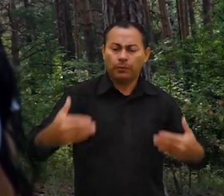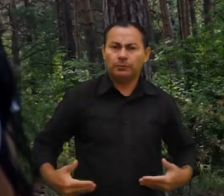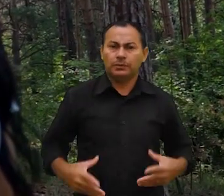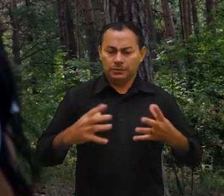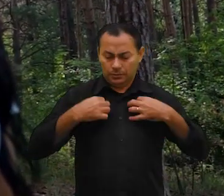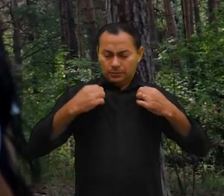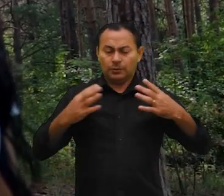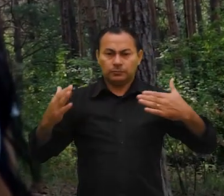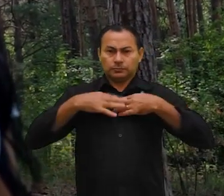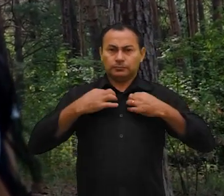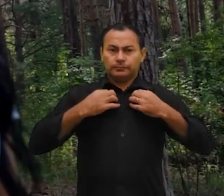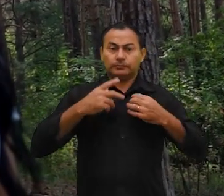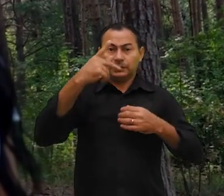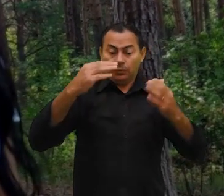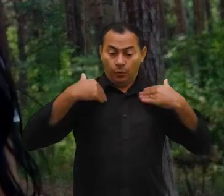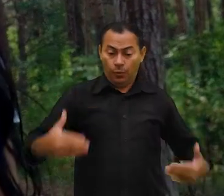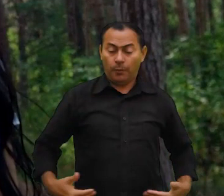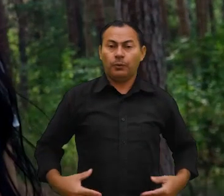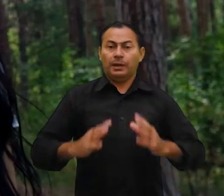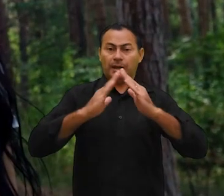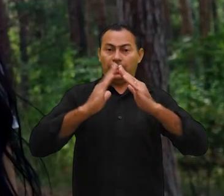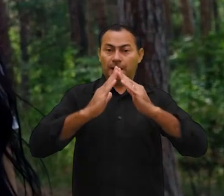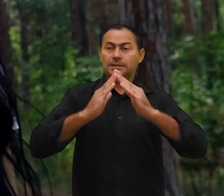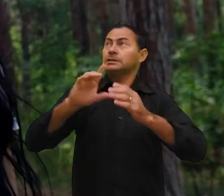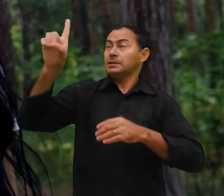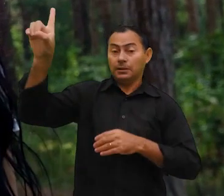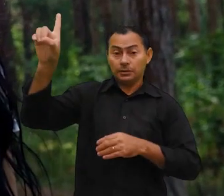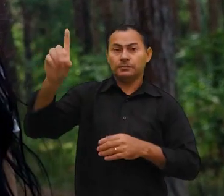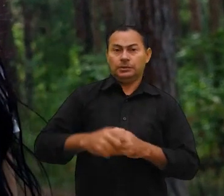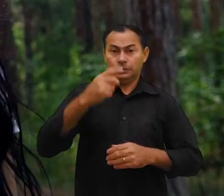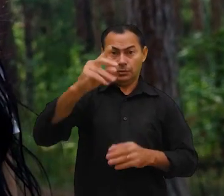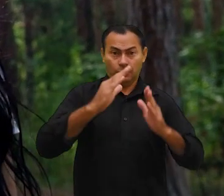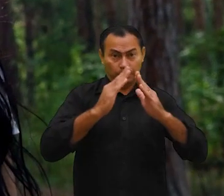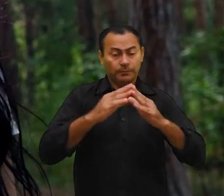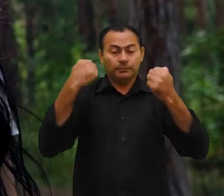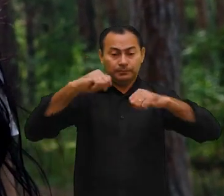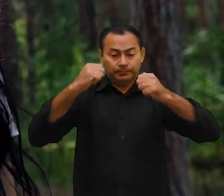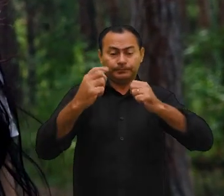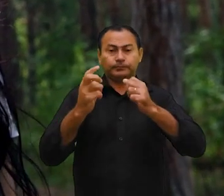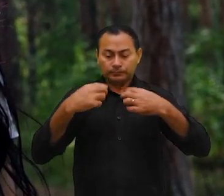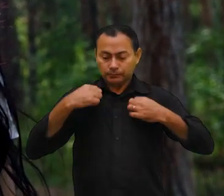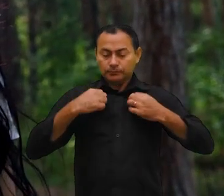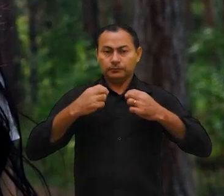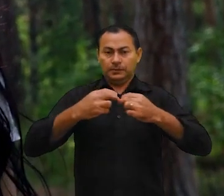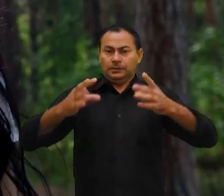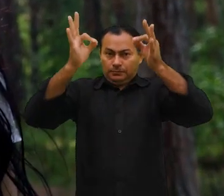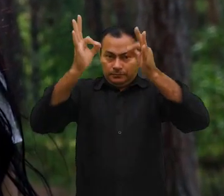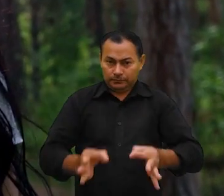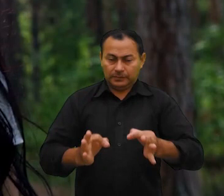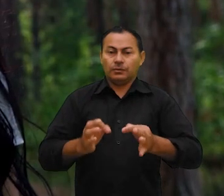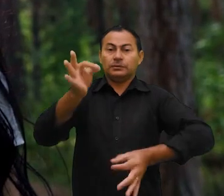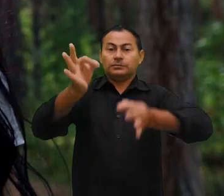Apenas algo para você cobrir com roupa? O seu corpo, é claro, é templo de Deus. Você deve se preocupar em se vestir com